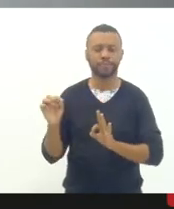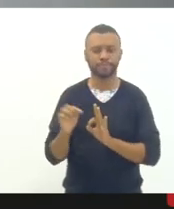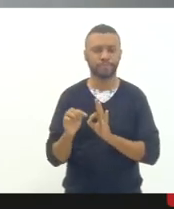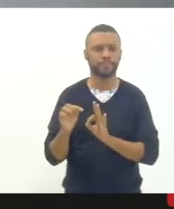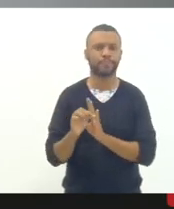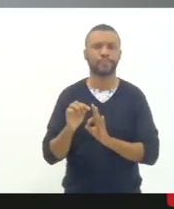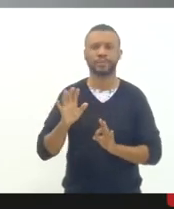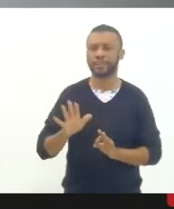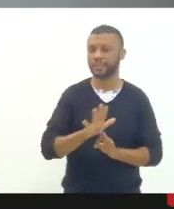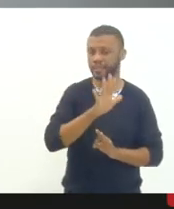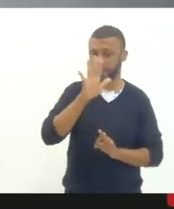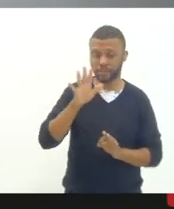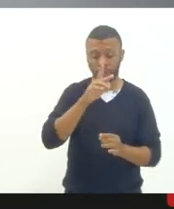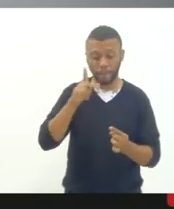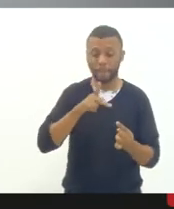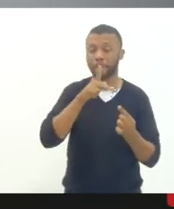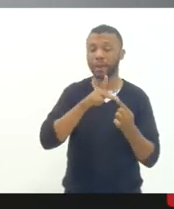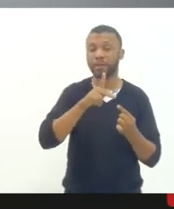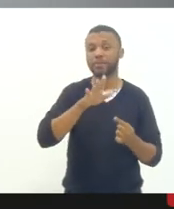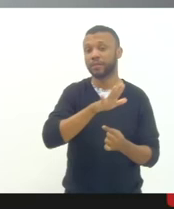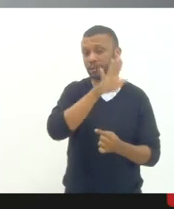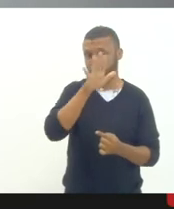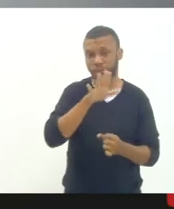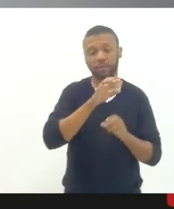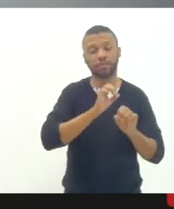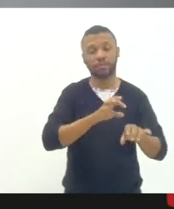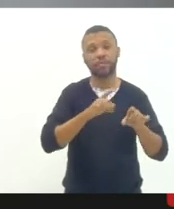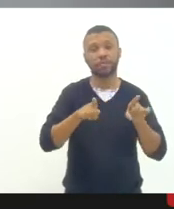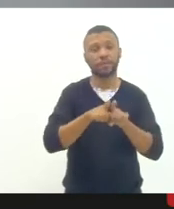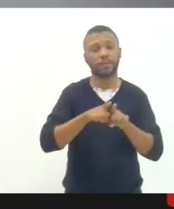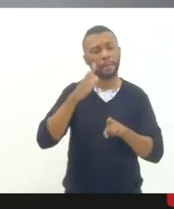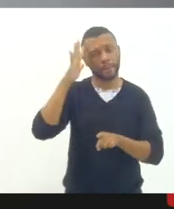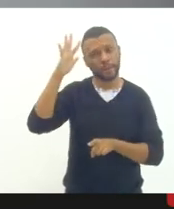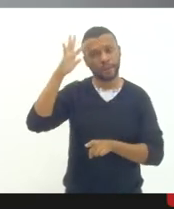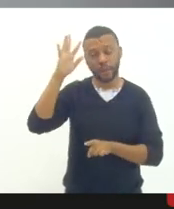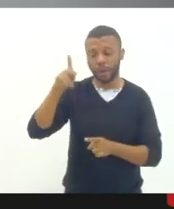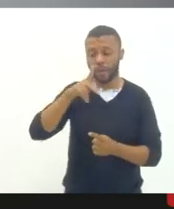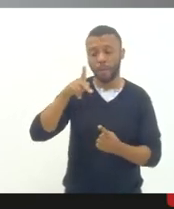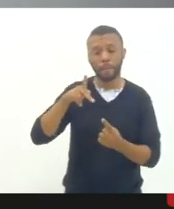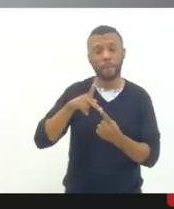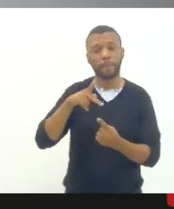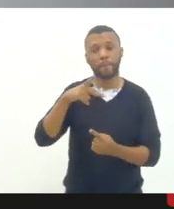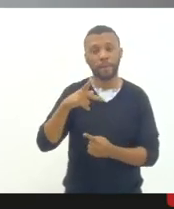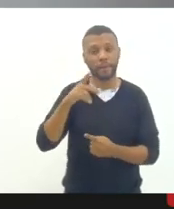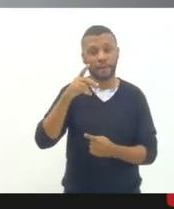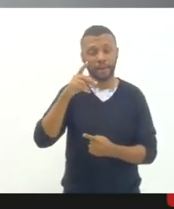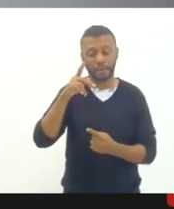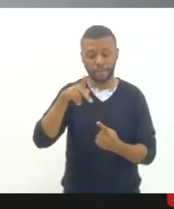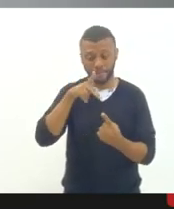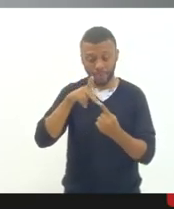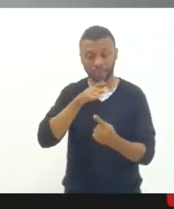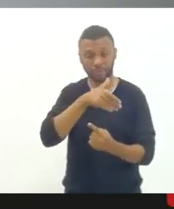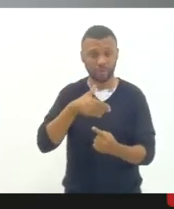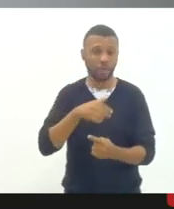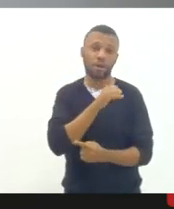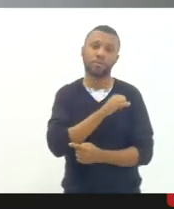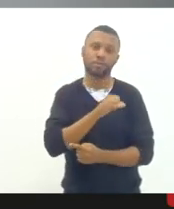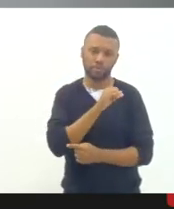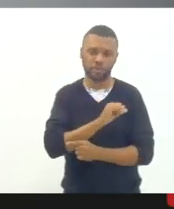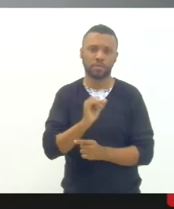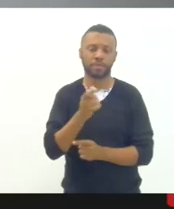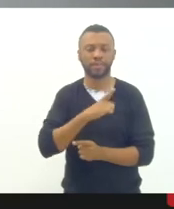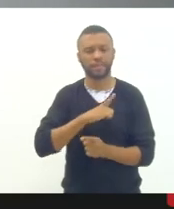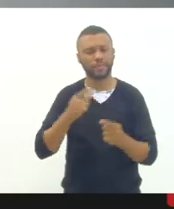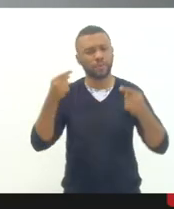nacional de educação e um texto para o plano estadual de educação do Rio de Janeiro que a gente sabe que teve uma série de desafios aí encontrados